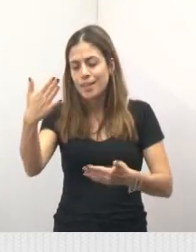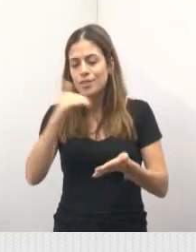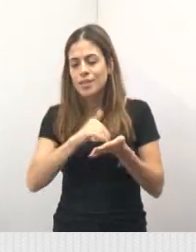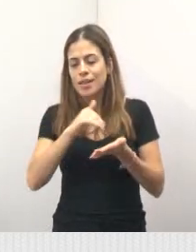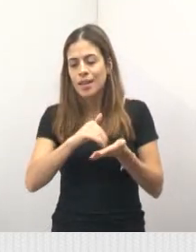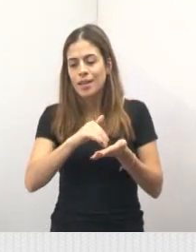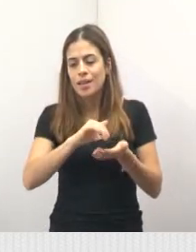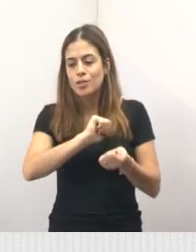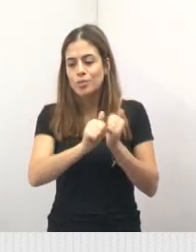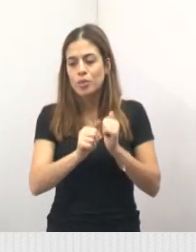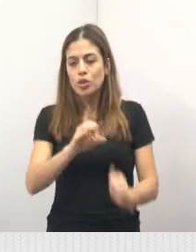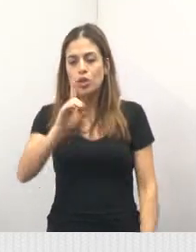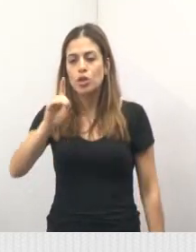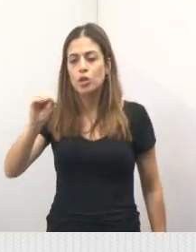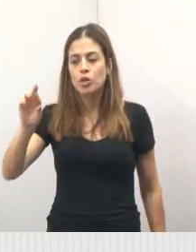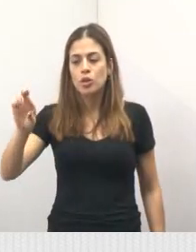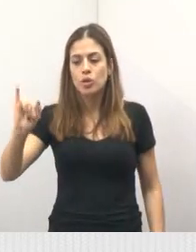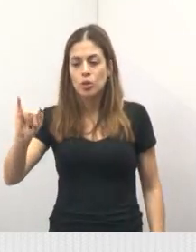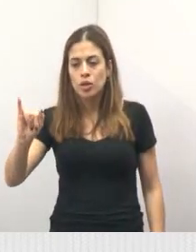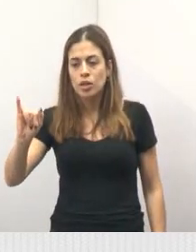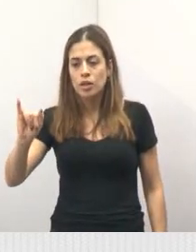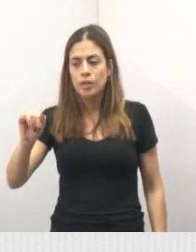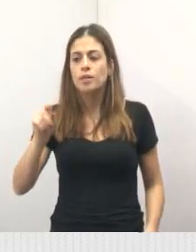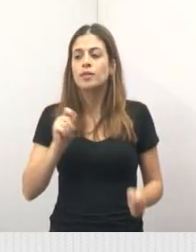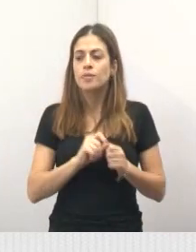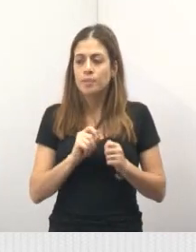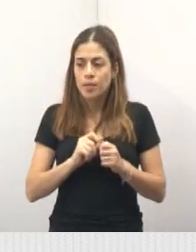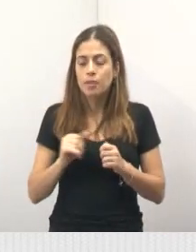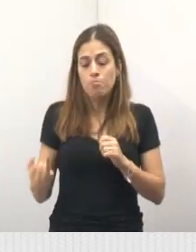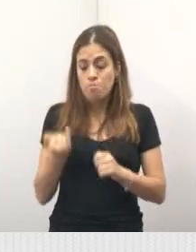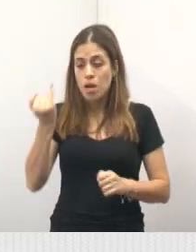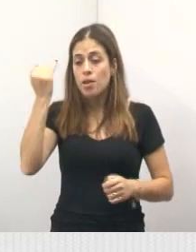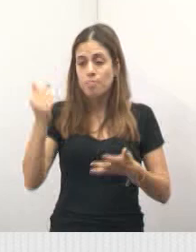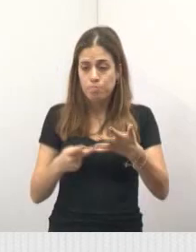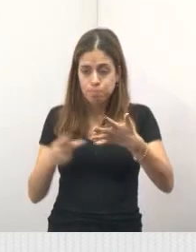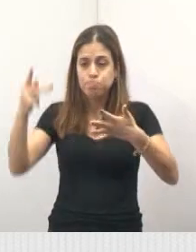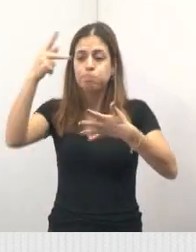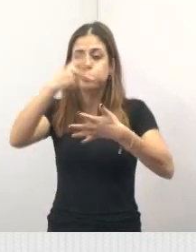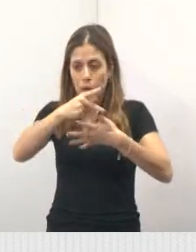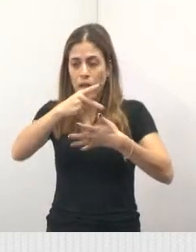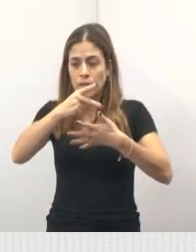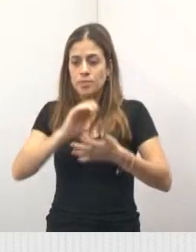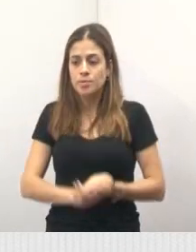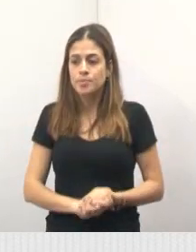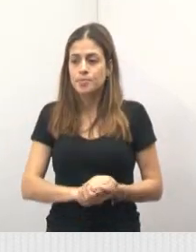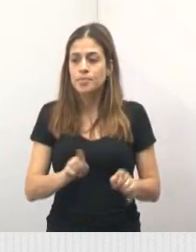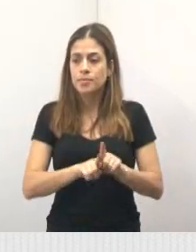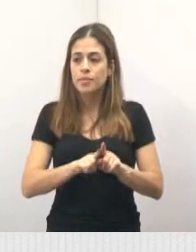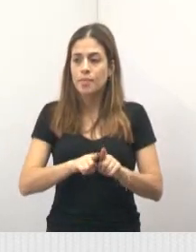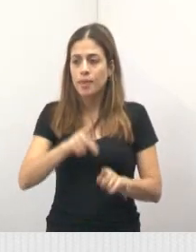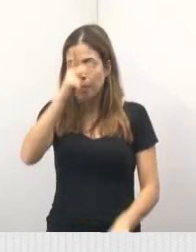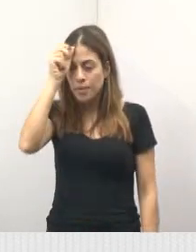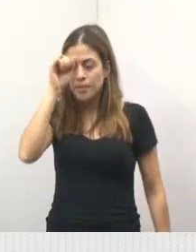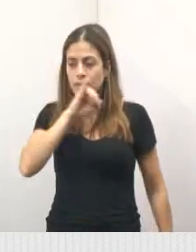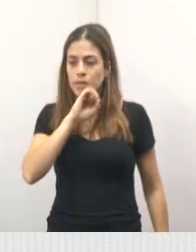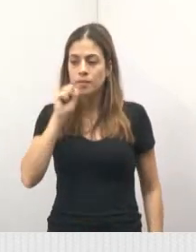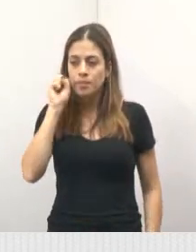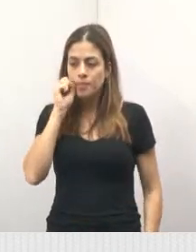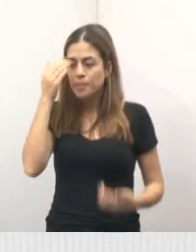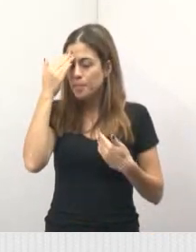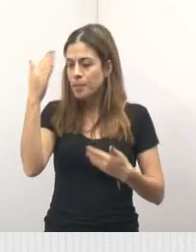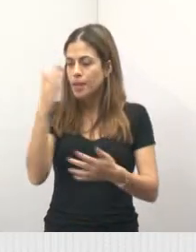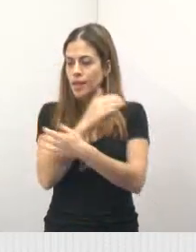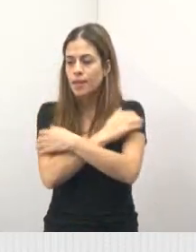Tori, que colocou essa atividade como prioridade aqui no bairro e também o professor de Isaia Santana. Muito obrigado, abraço.